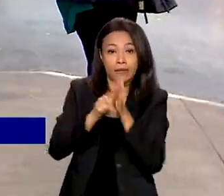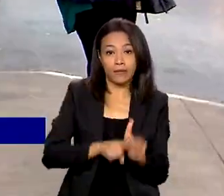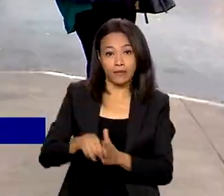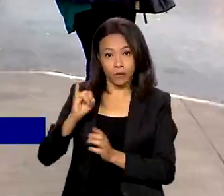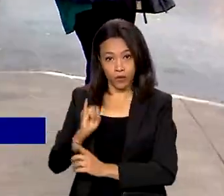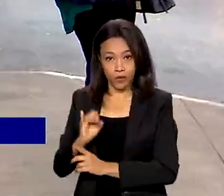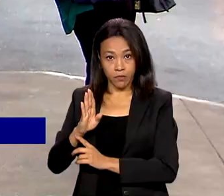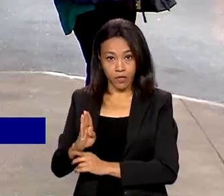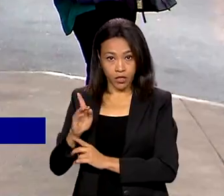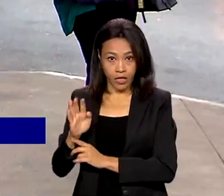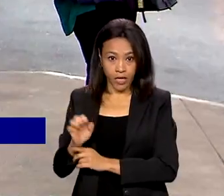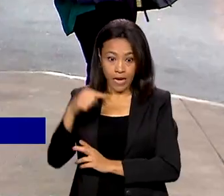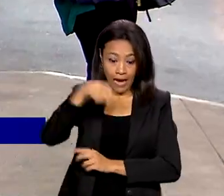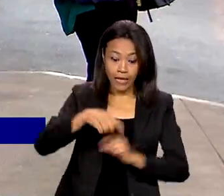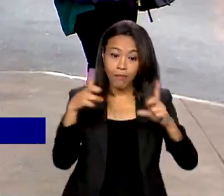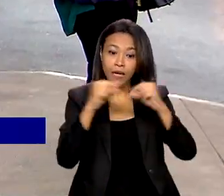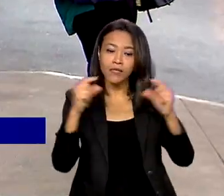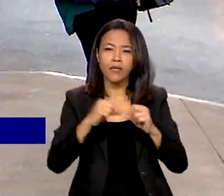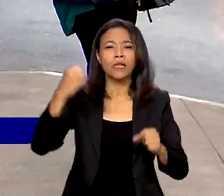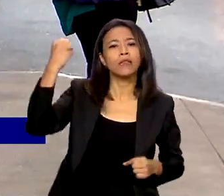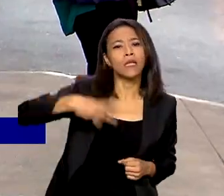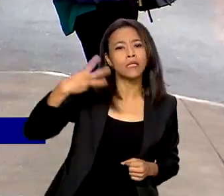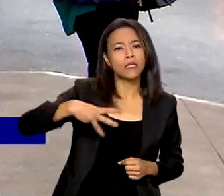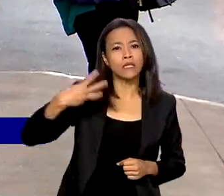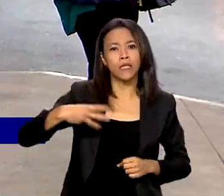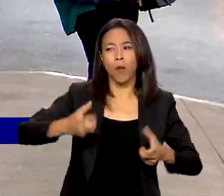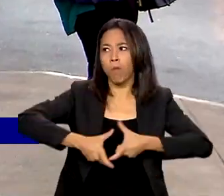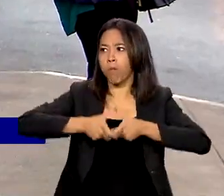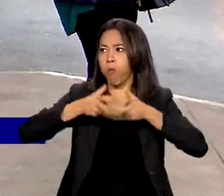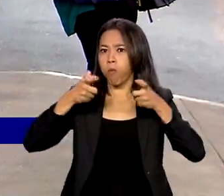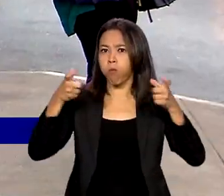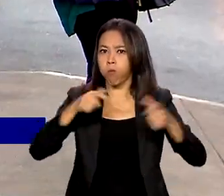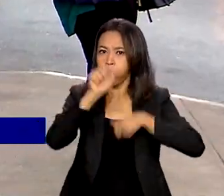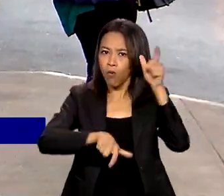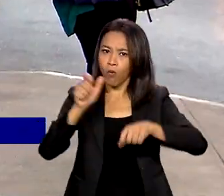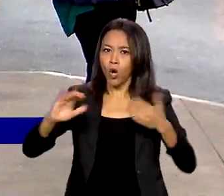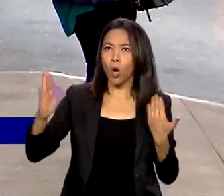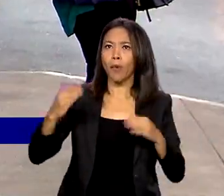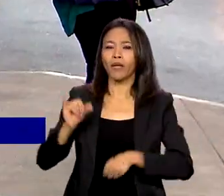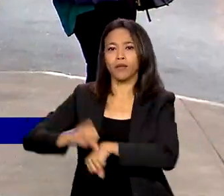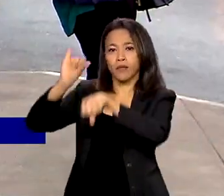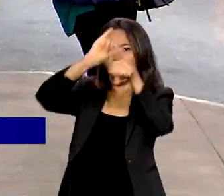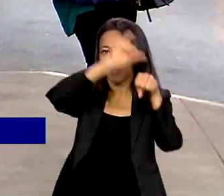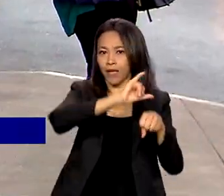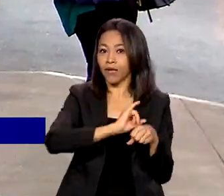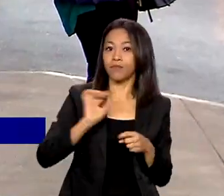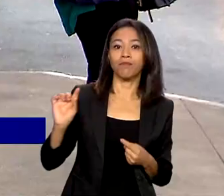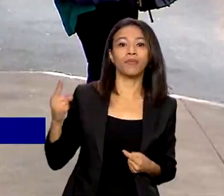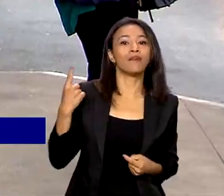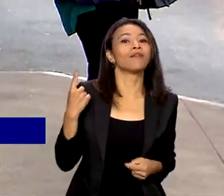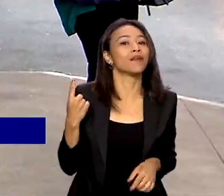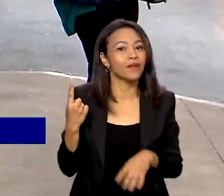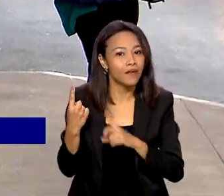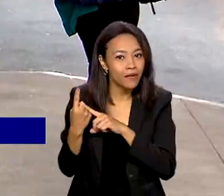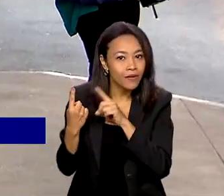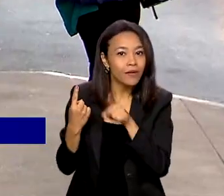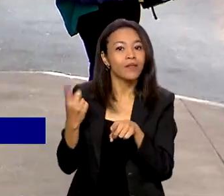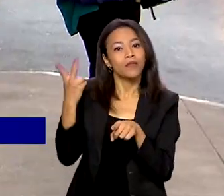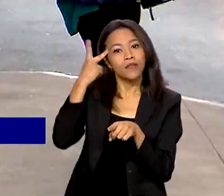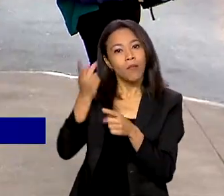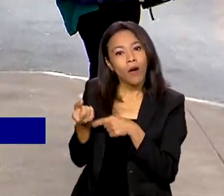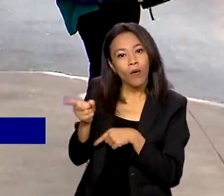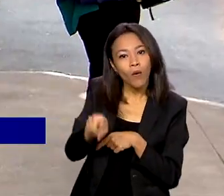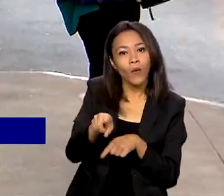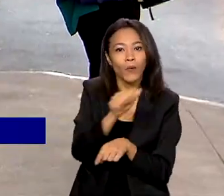possui a terceira maior população do país em relação às capitais, ficando atrás apenas de São